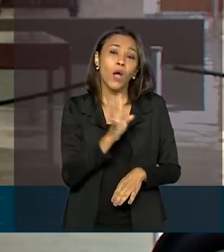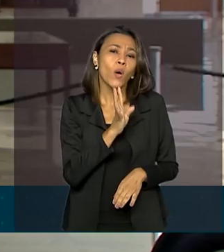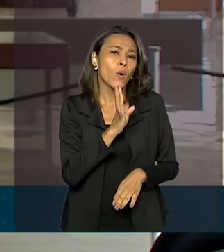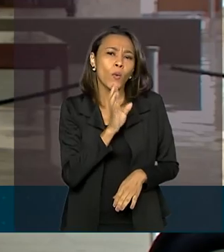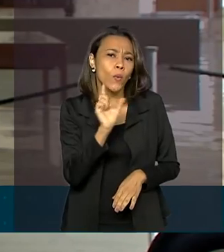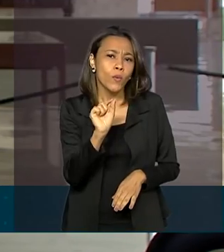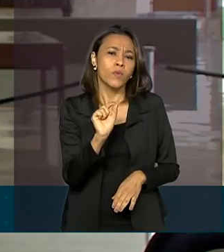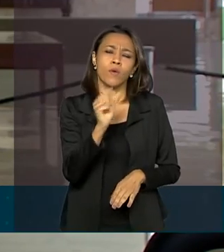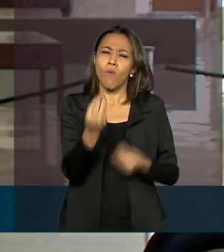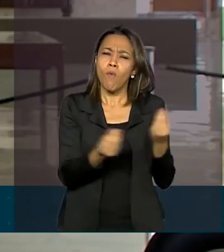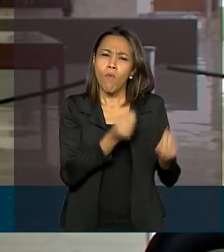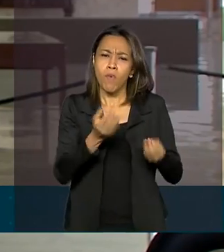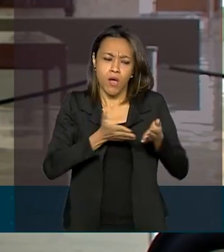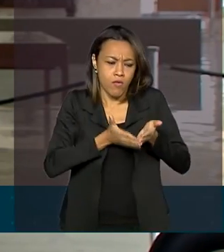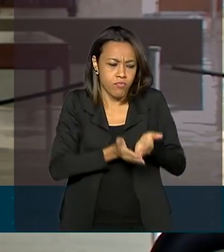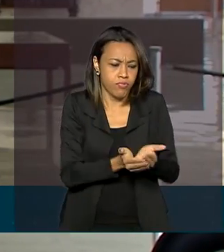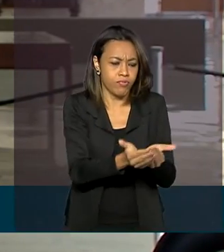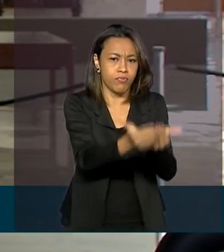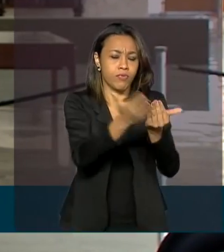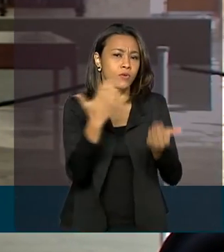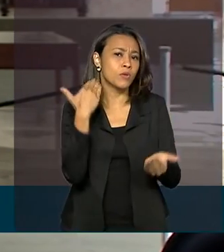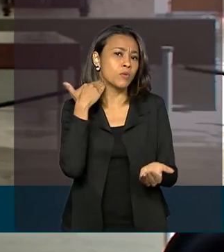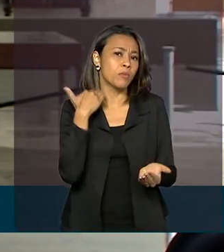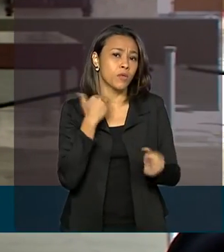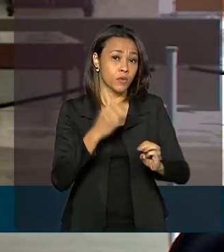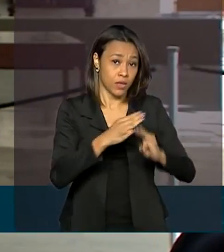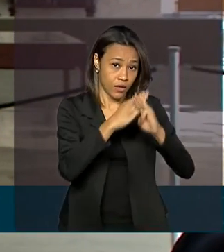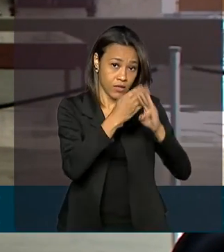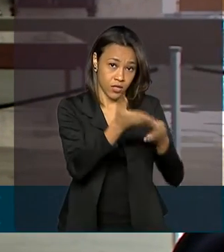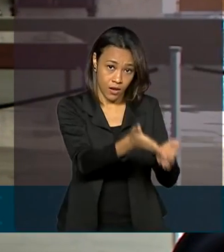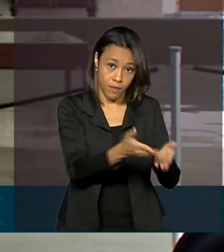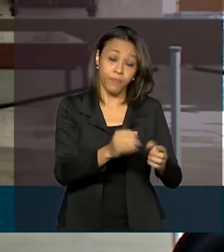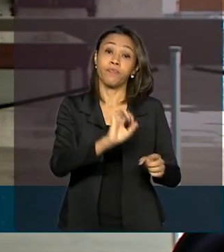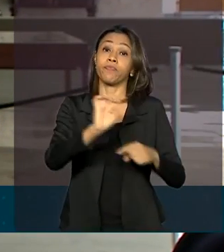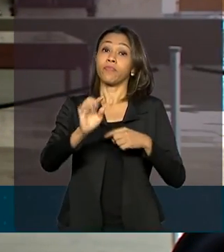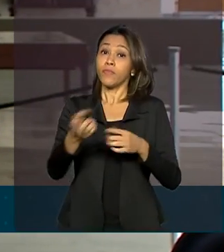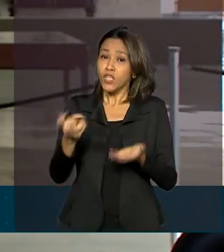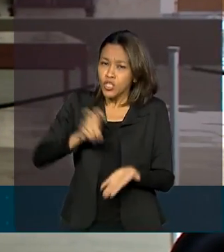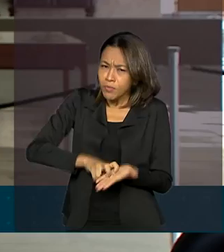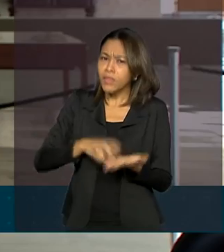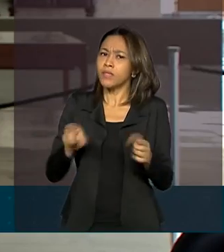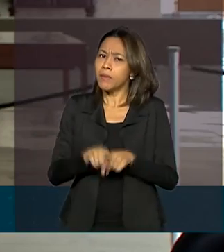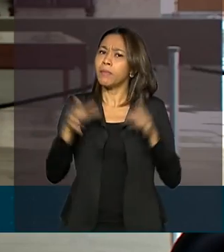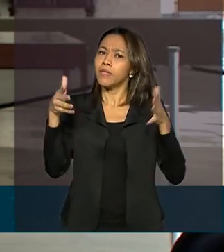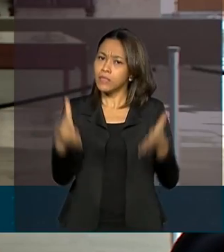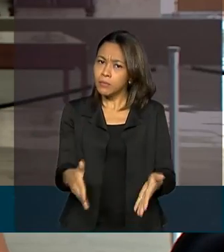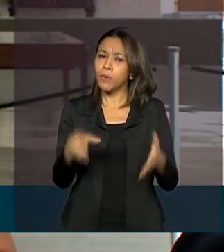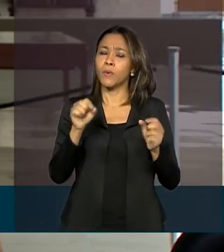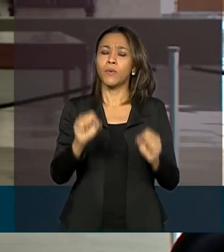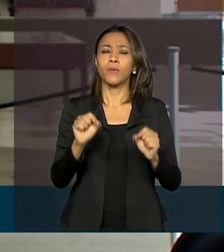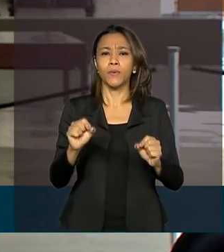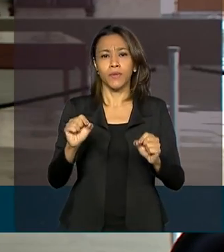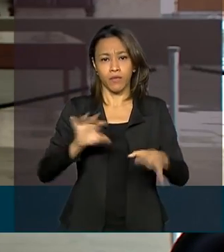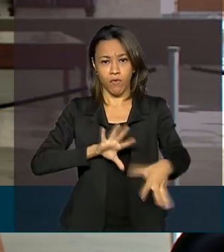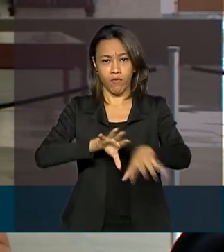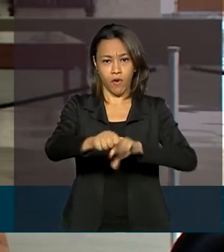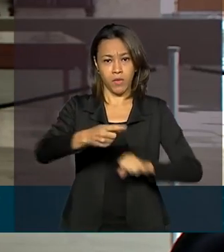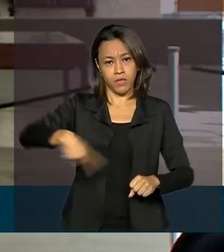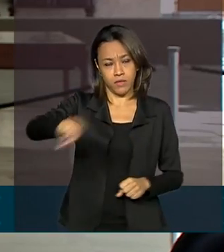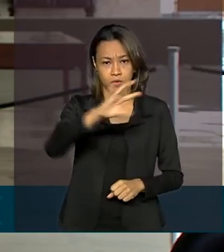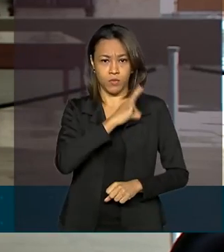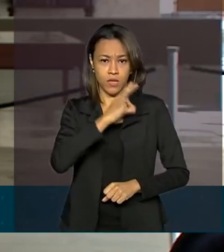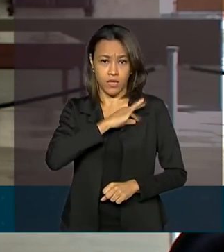Econômica Federal. E mais cedo o presidente participou aqui em Brasília da formatura de novos policiais federais. E ele confirmou que está em